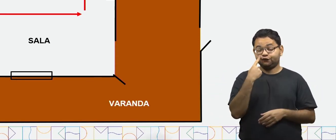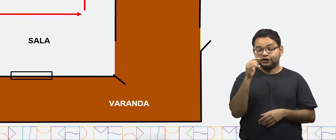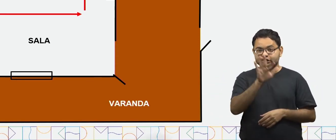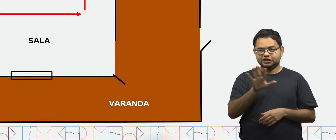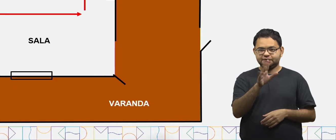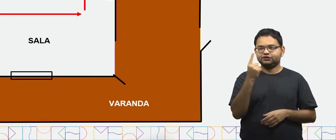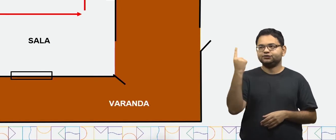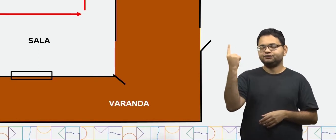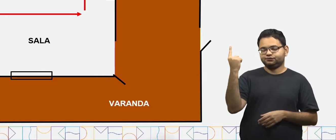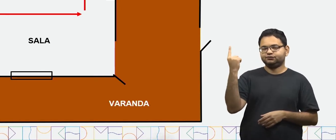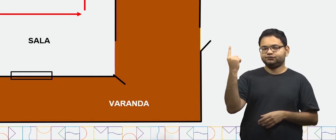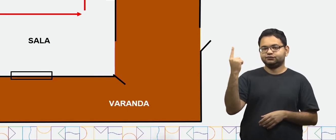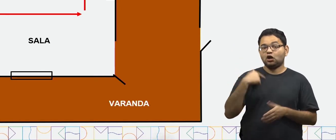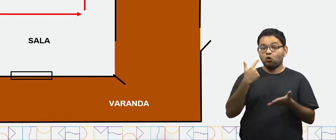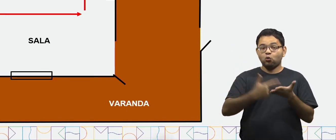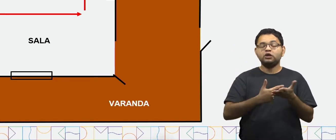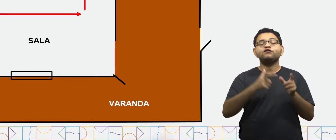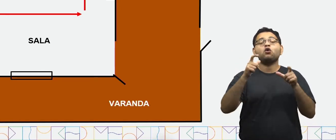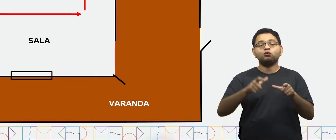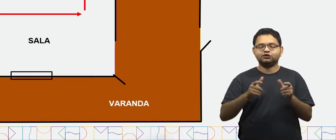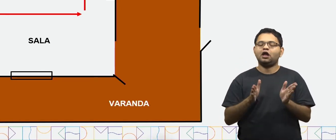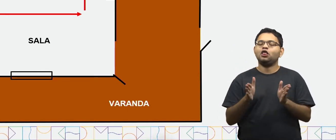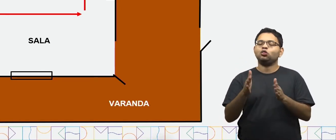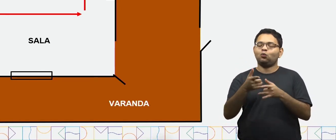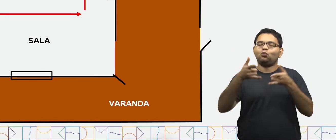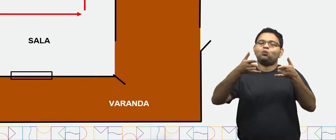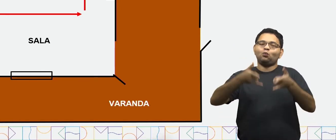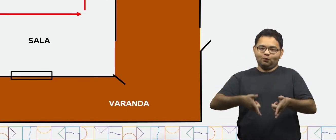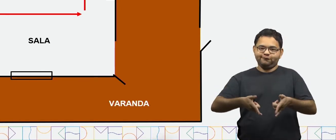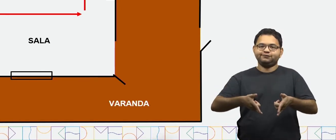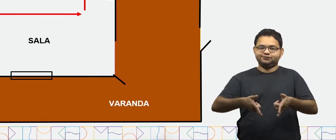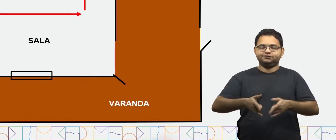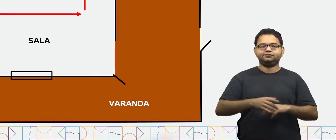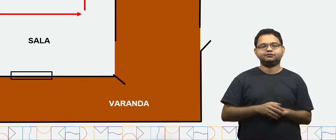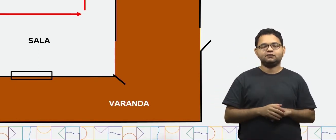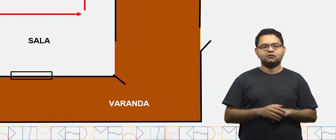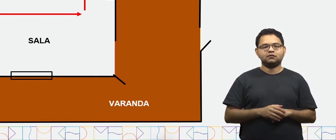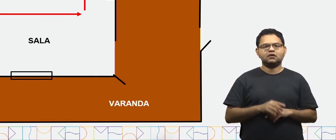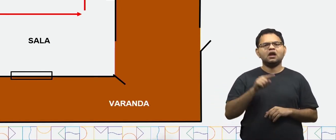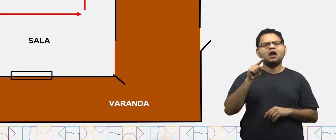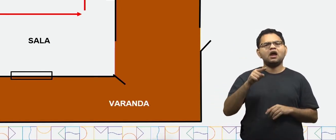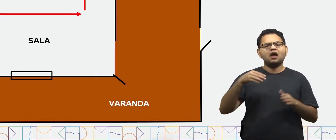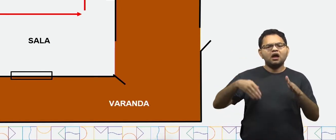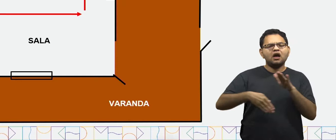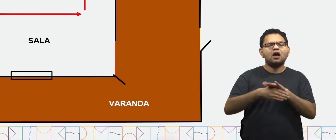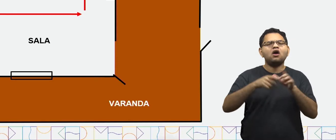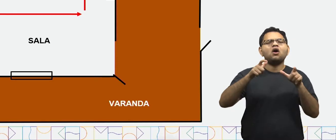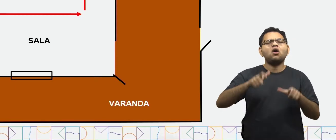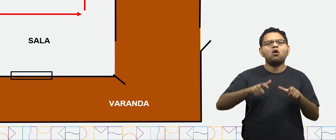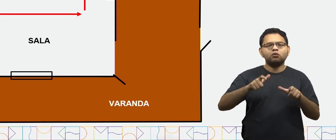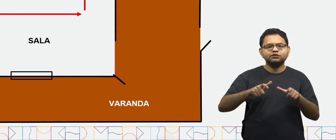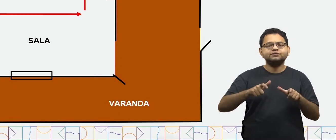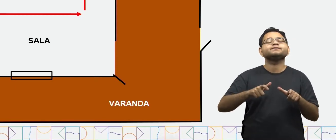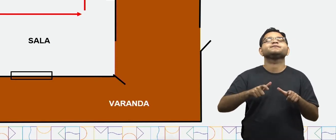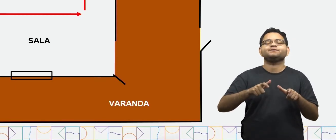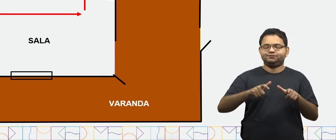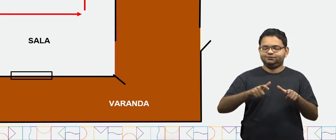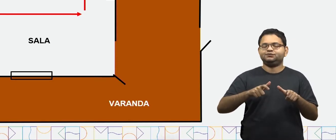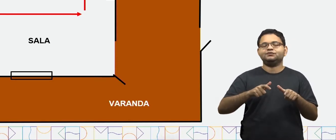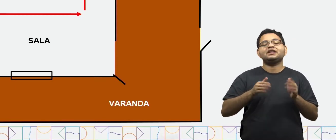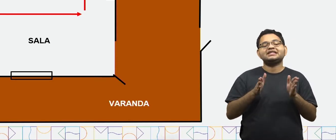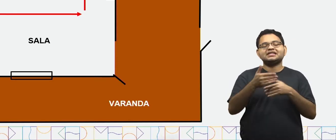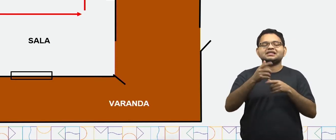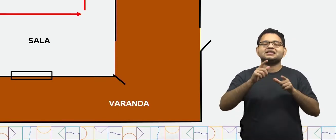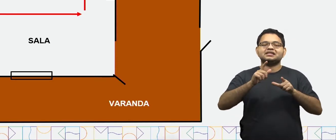observar, os livros já estão no quarto dela. A entrada dessa casa, é em que parte? Isso mesmo,